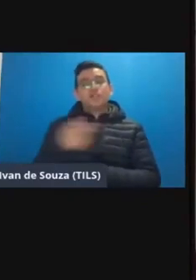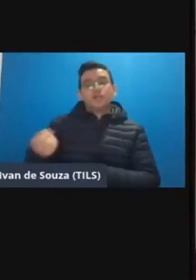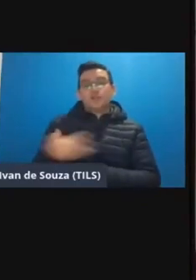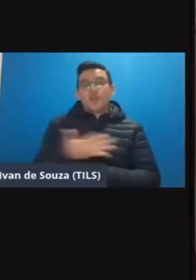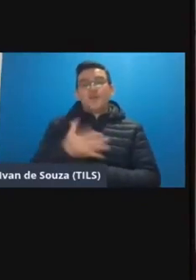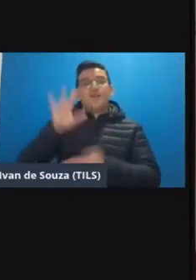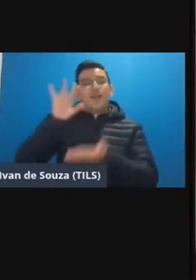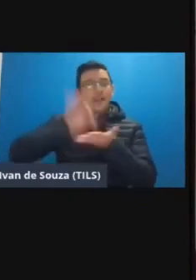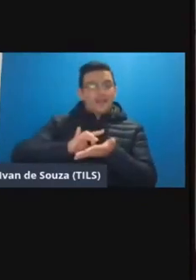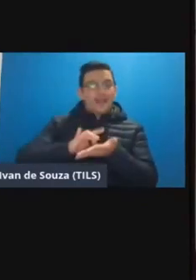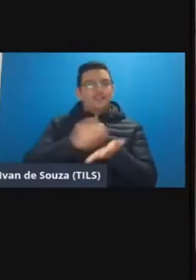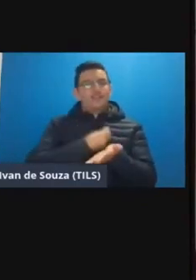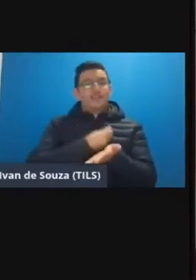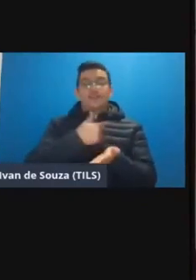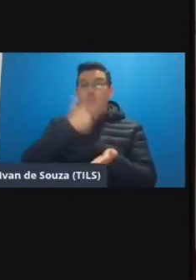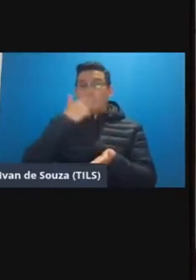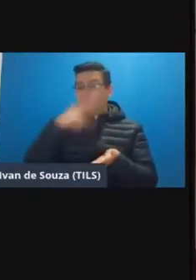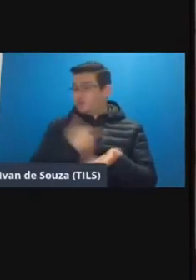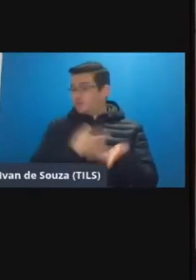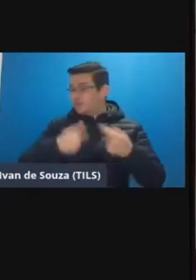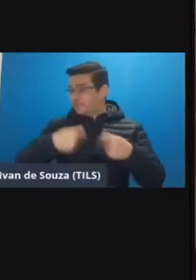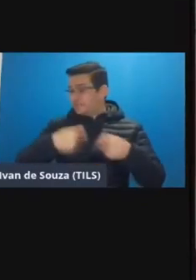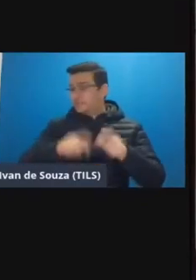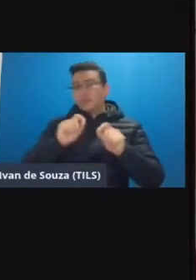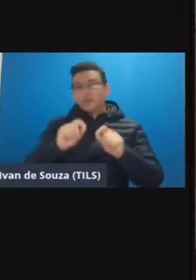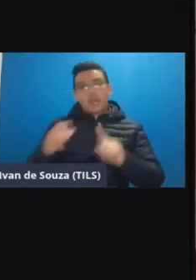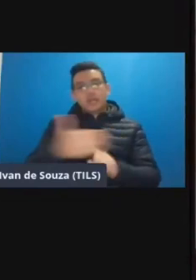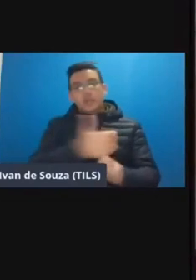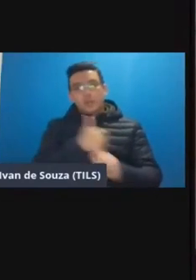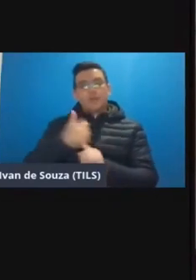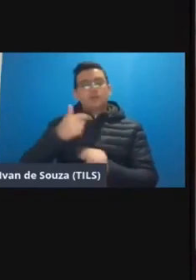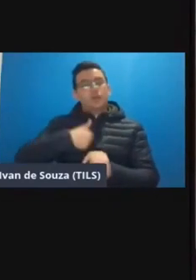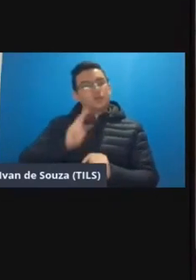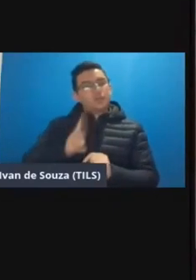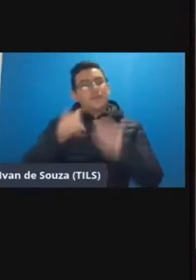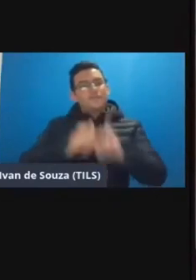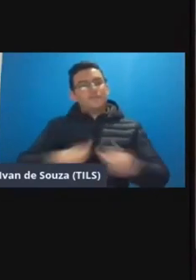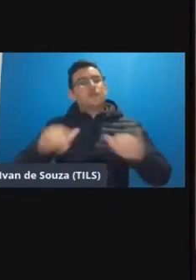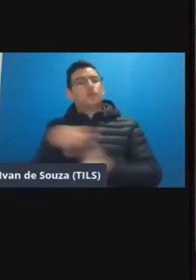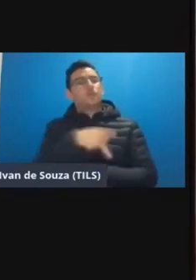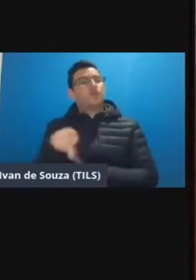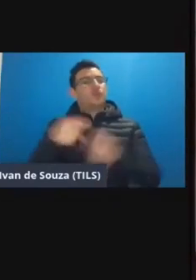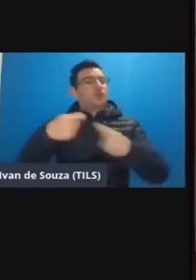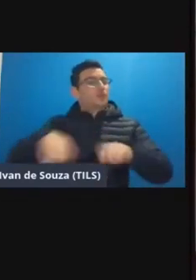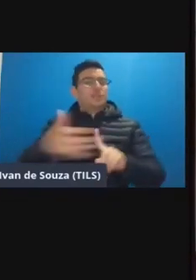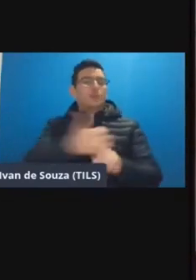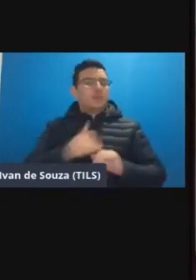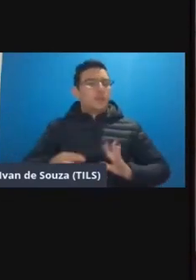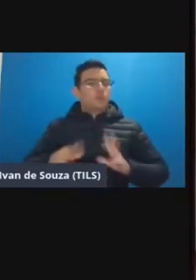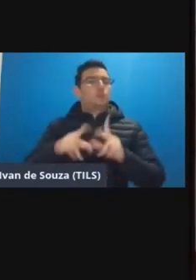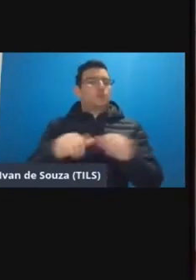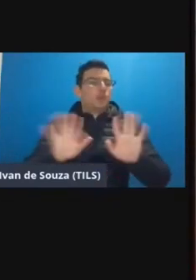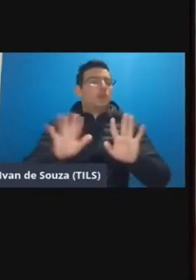realidade né eu acho que a gente precisa ir se apropriando eu sempre digo que o professor ele não precisa dominar tudo